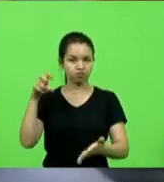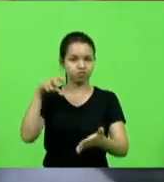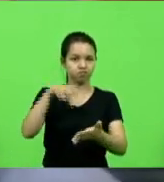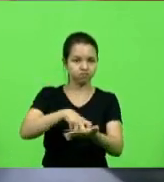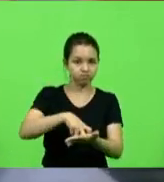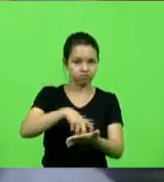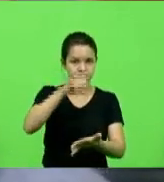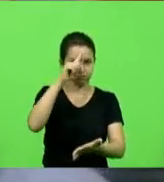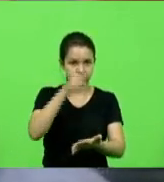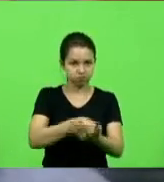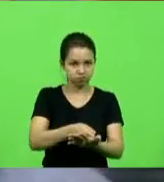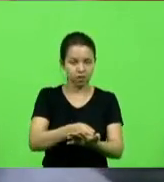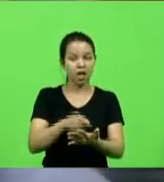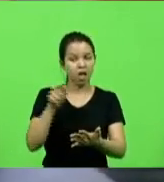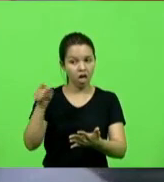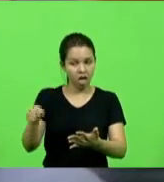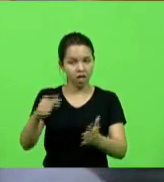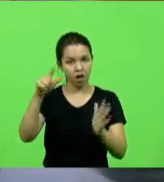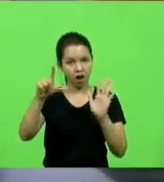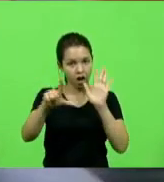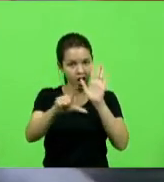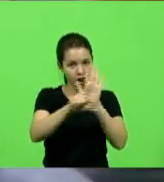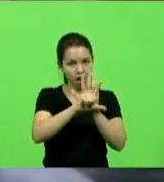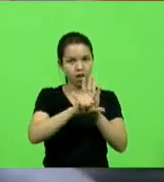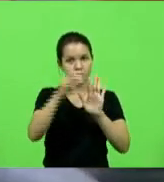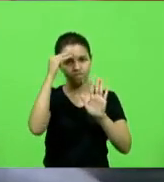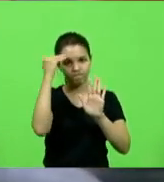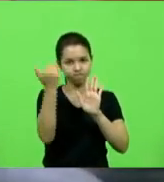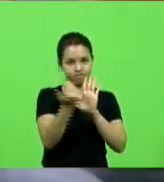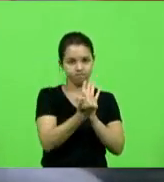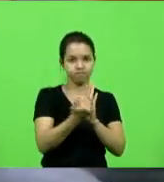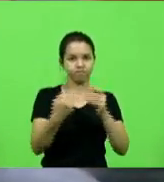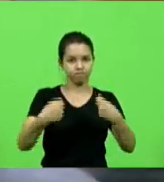que se ater às leis. Isso é para todos nós.